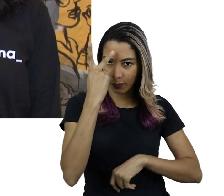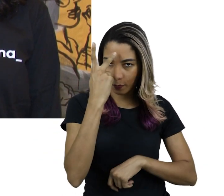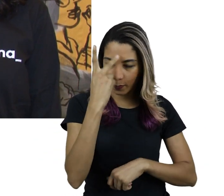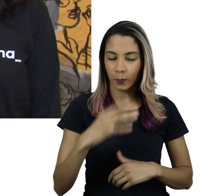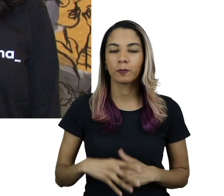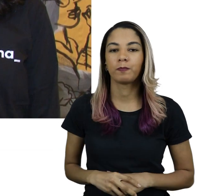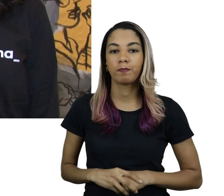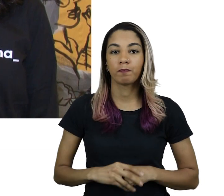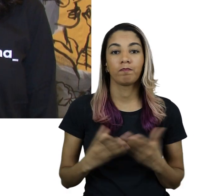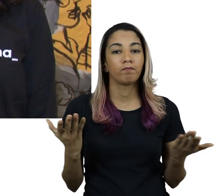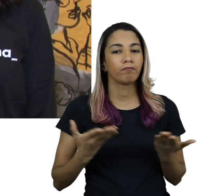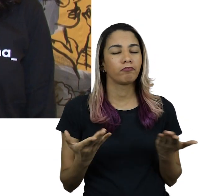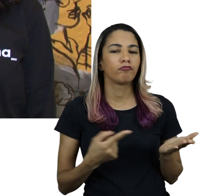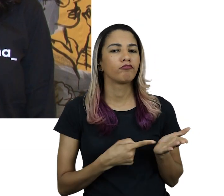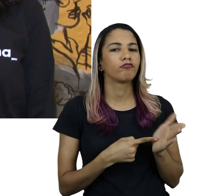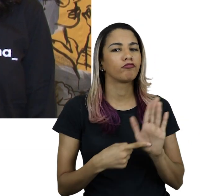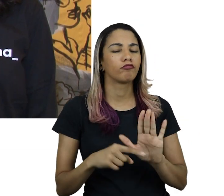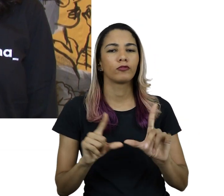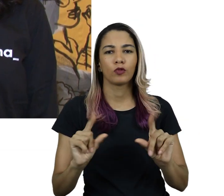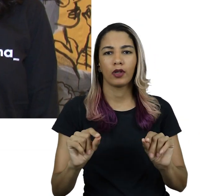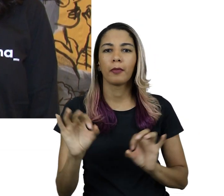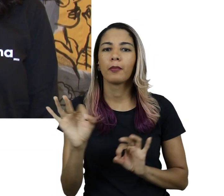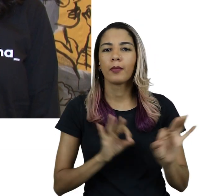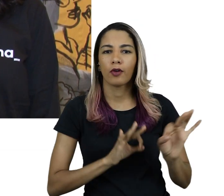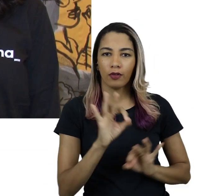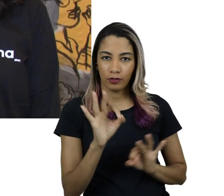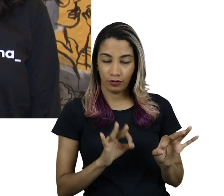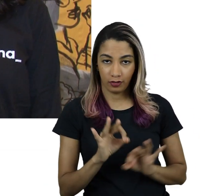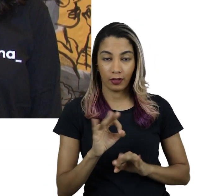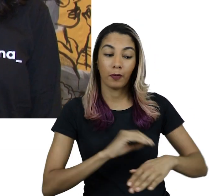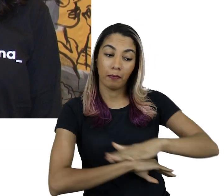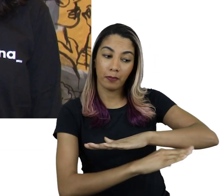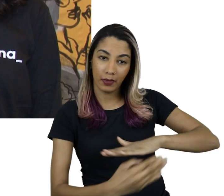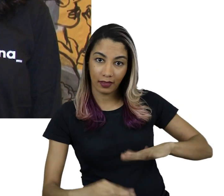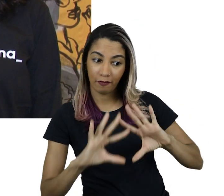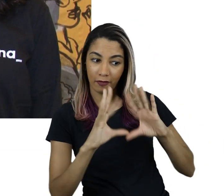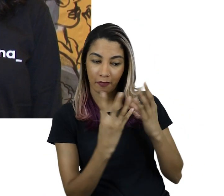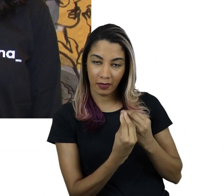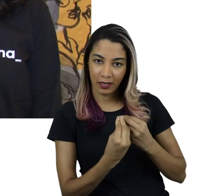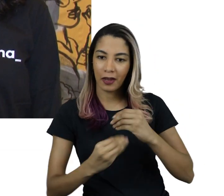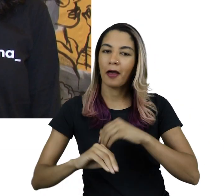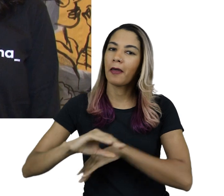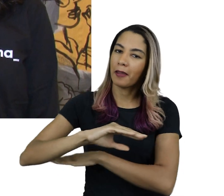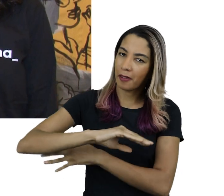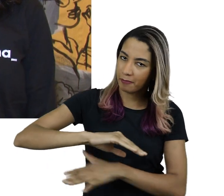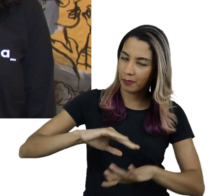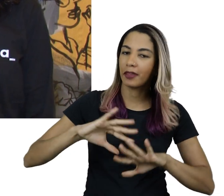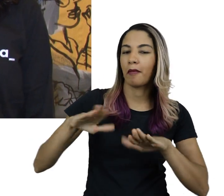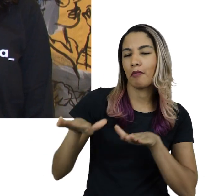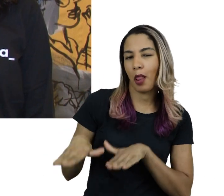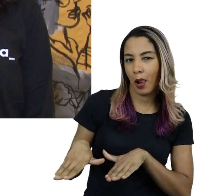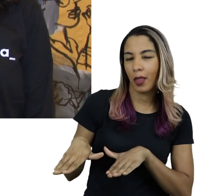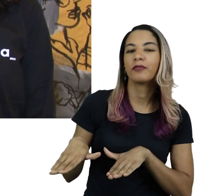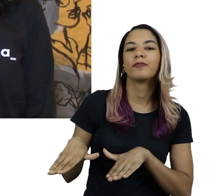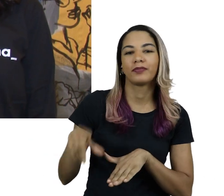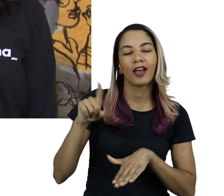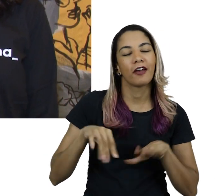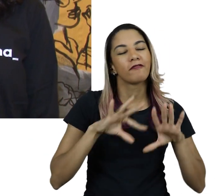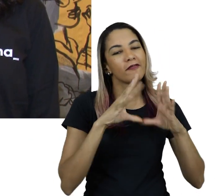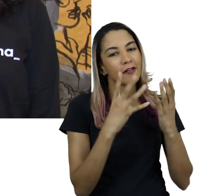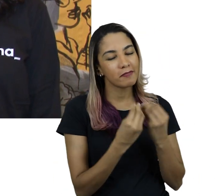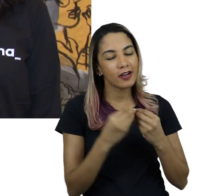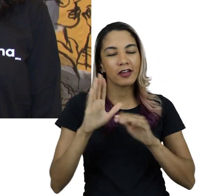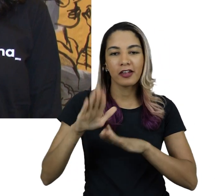de São Paulo. Neste vídeo, apresentaremos o projeto Pina Família e Pina Pequenos, voltado para